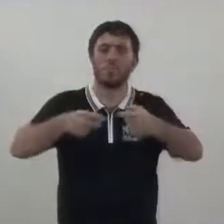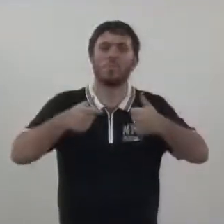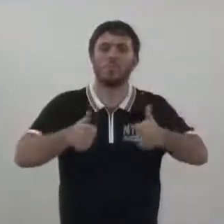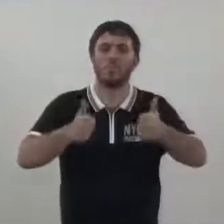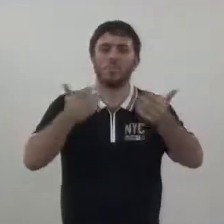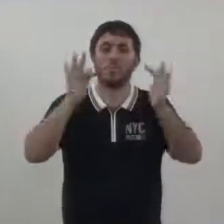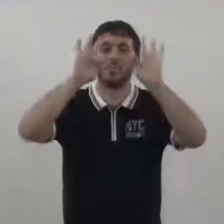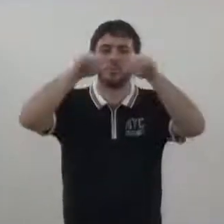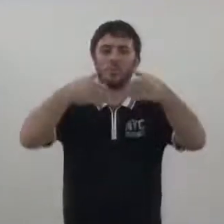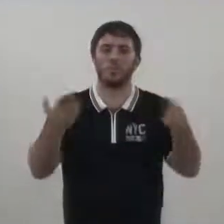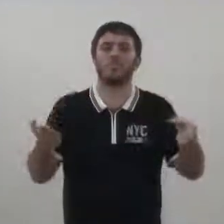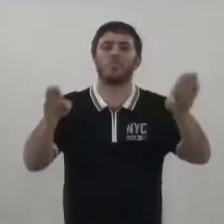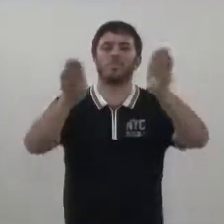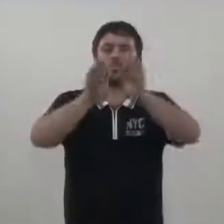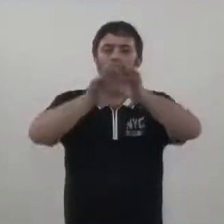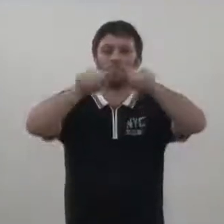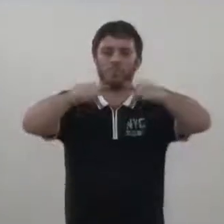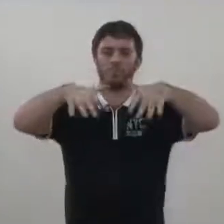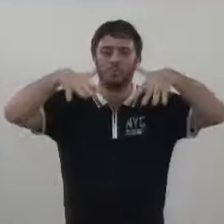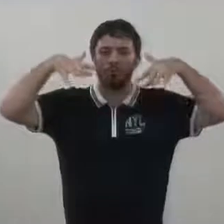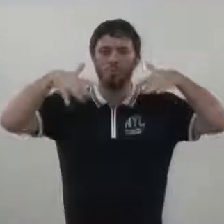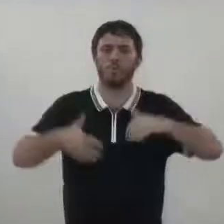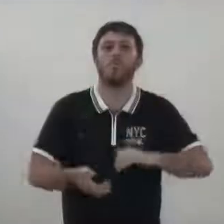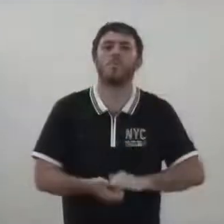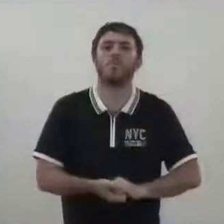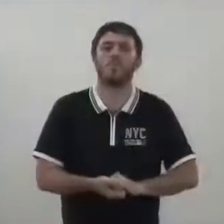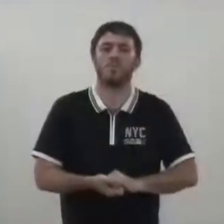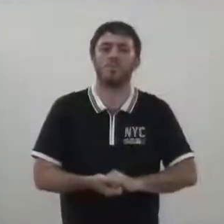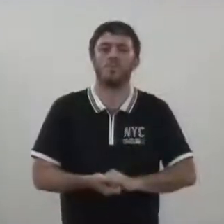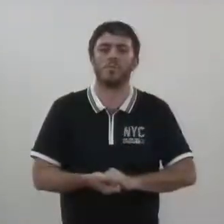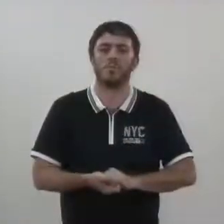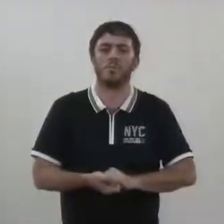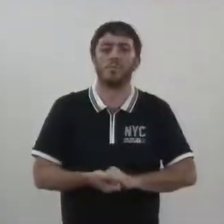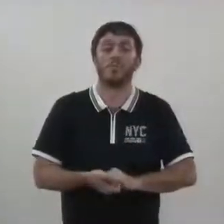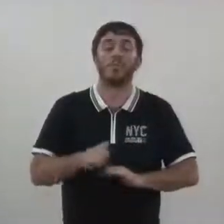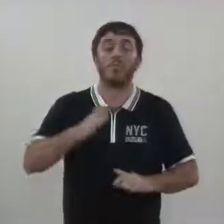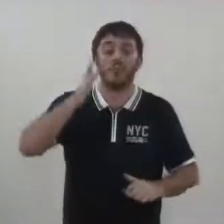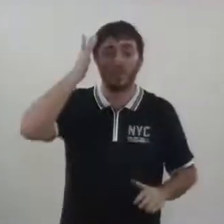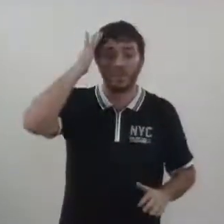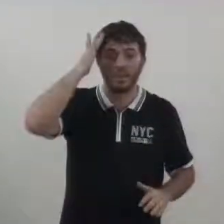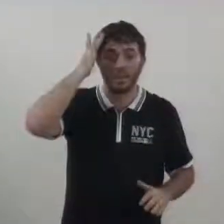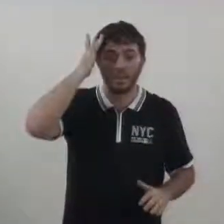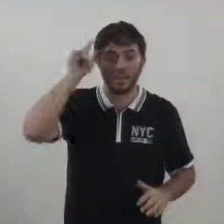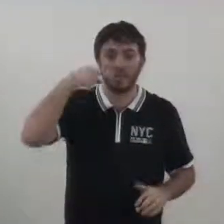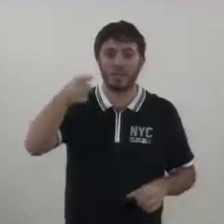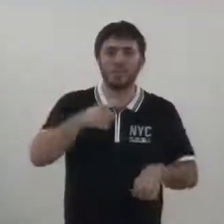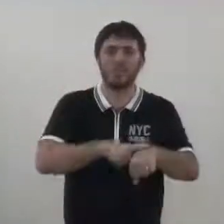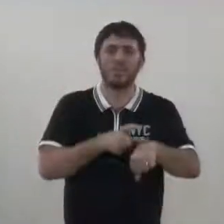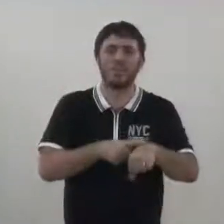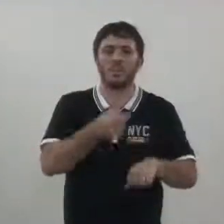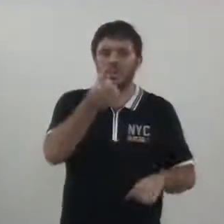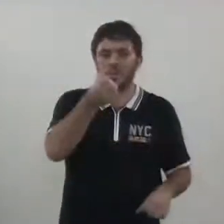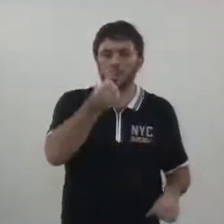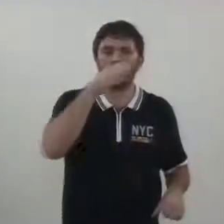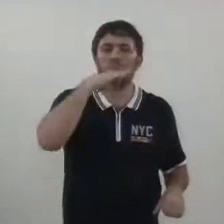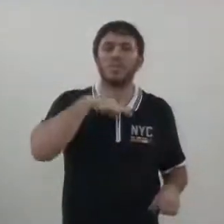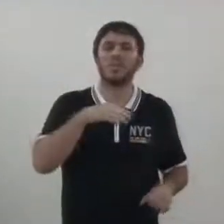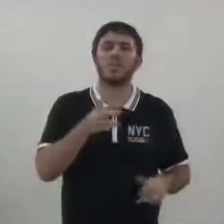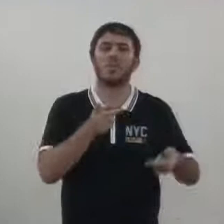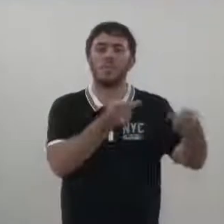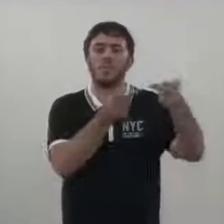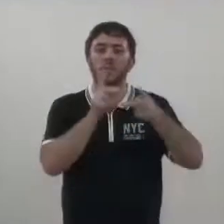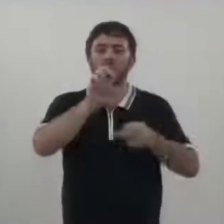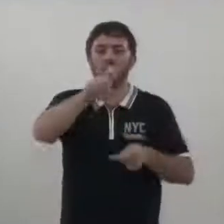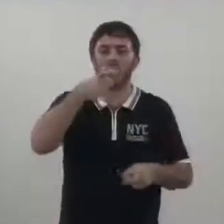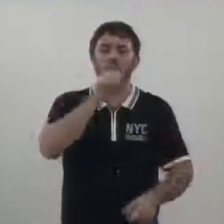Lembrando também aos senhores que amanhã, às 18 horas, nessa casa, o vereador Edson PC fez um convite ao ex-prefeito Zé